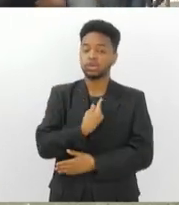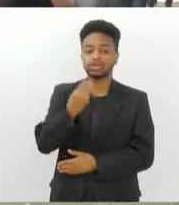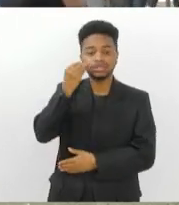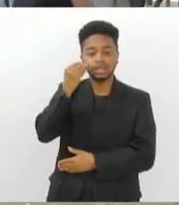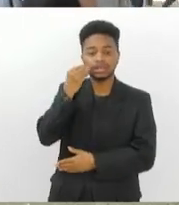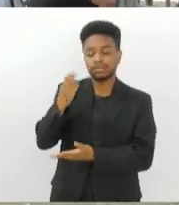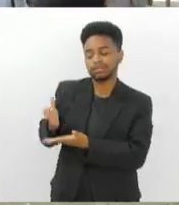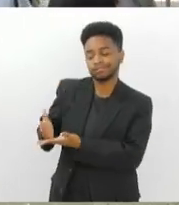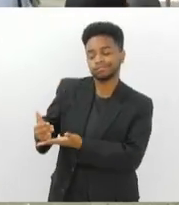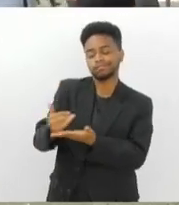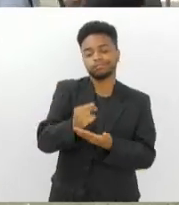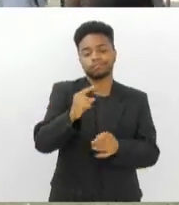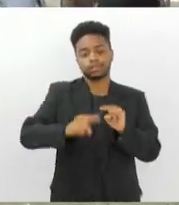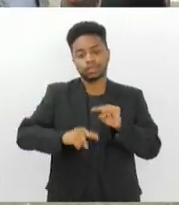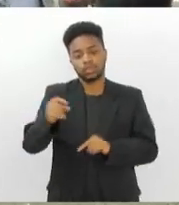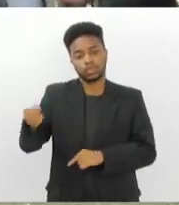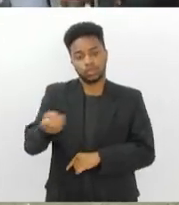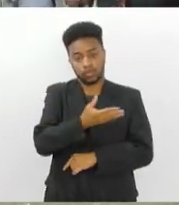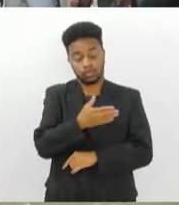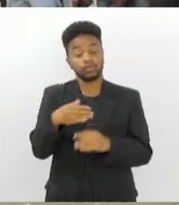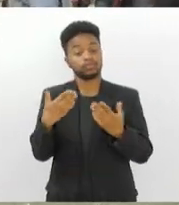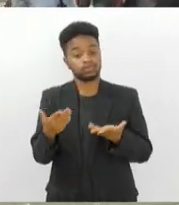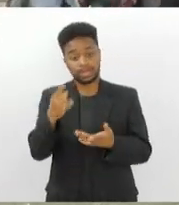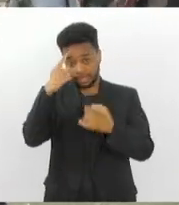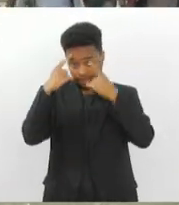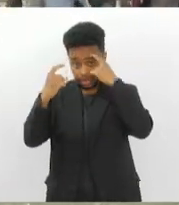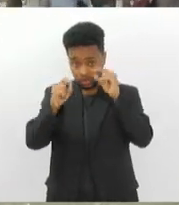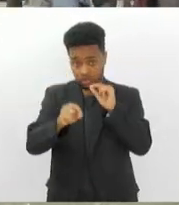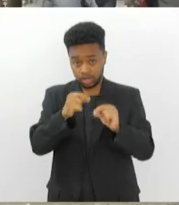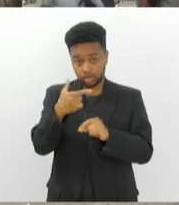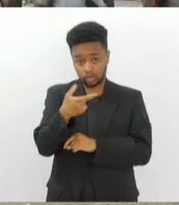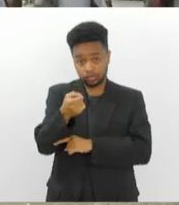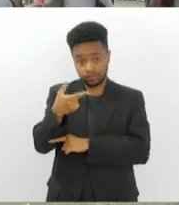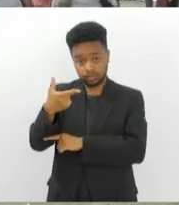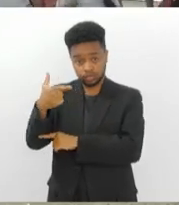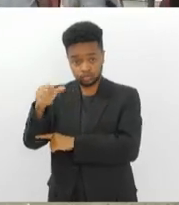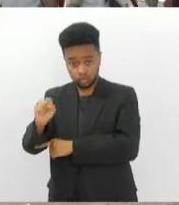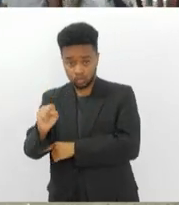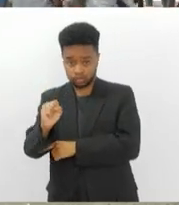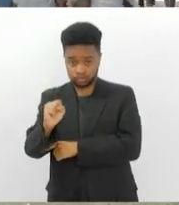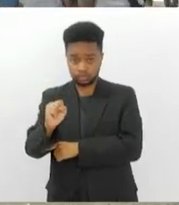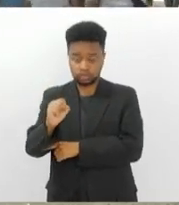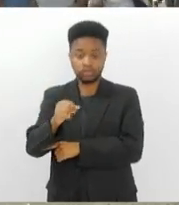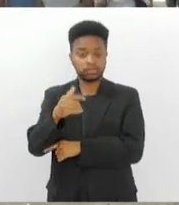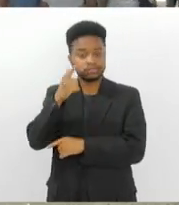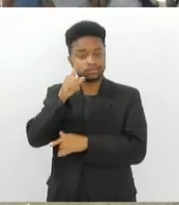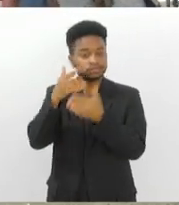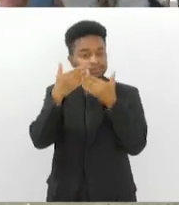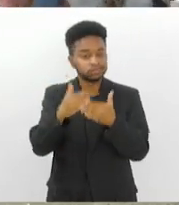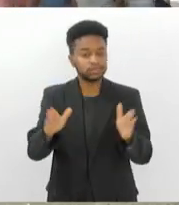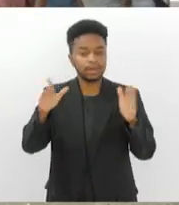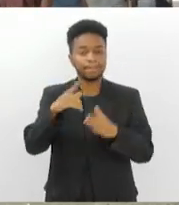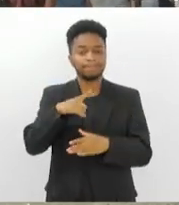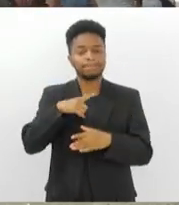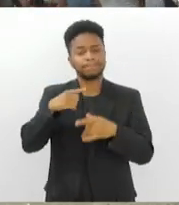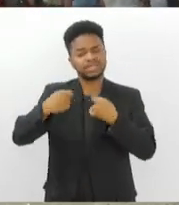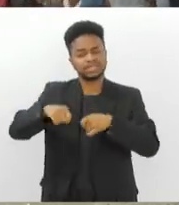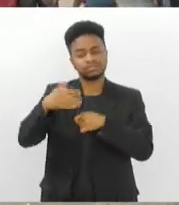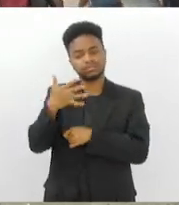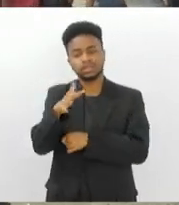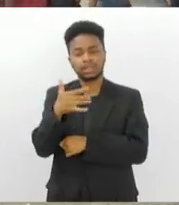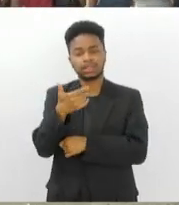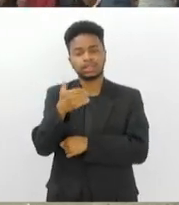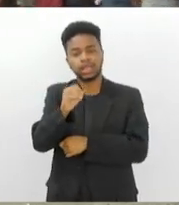para o museu. A ideia é que até 2028, ou seja, para abrir o museu como um todo, nós vamos precisar em torno de 10 mil exemplares.